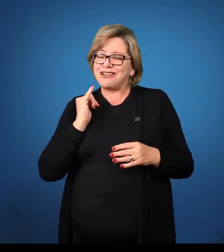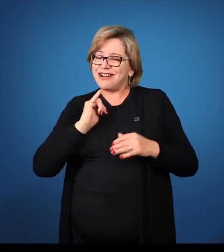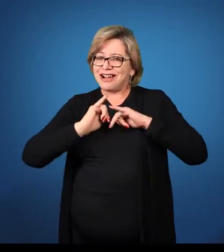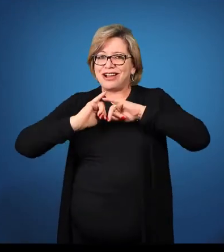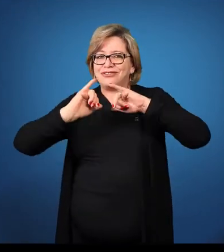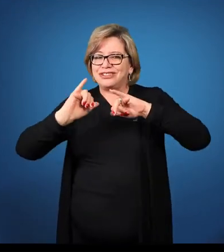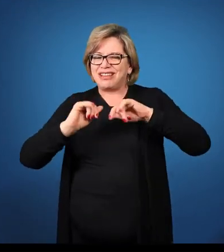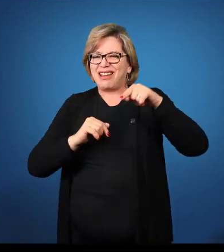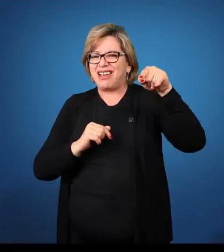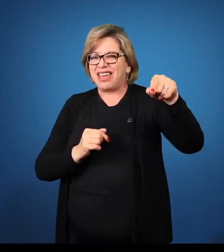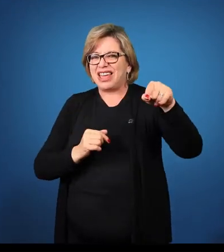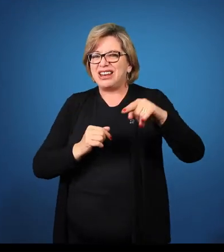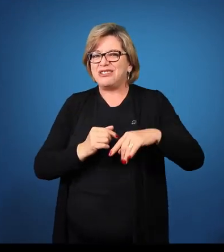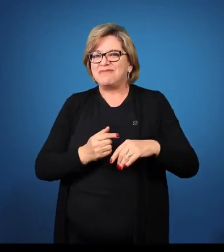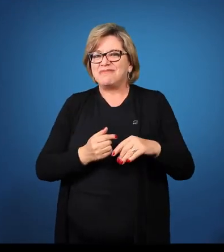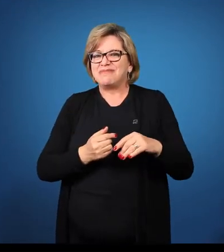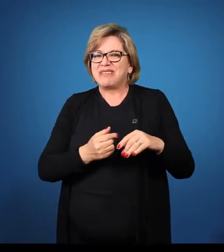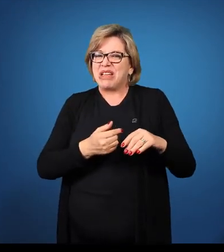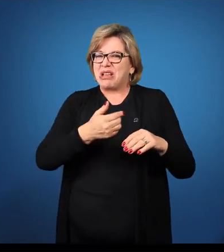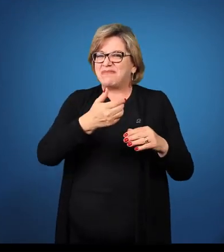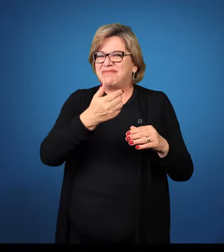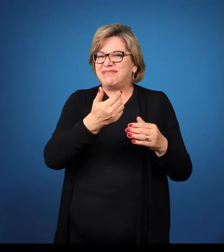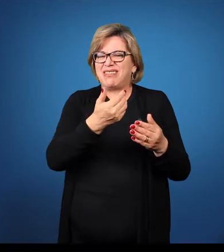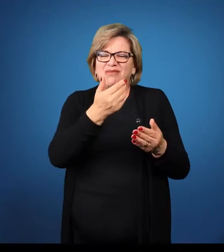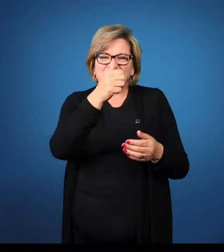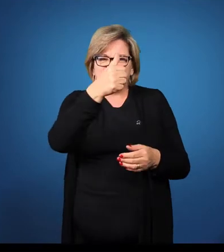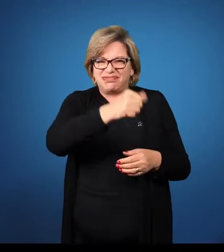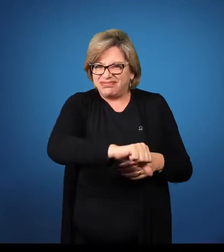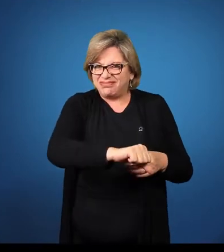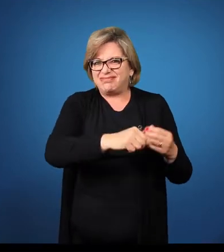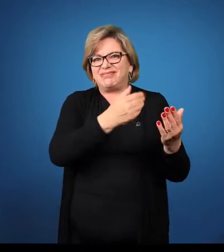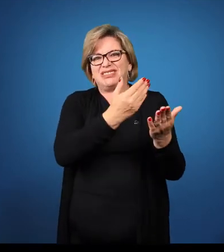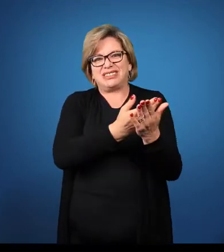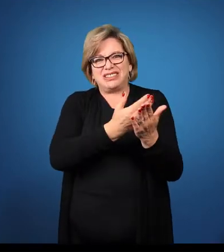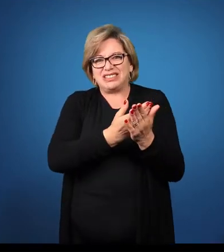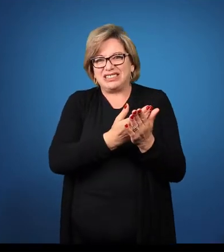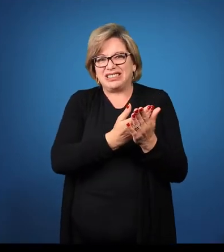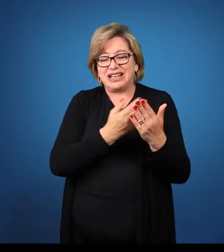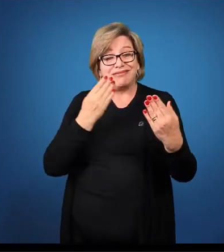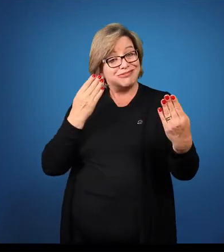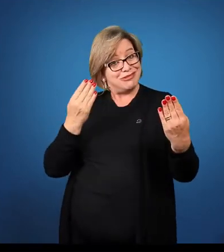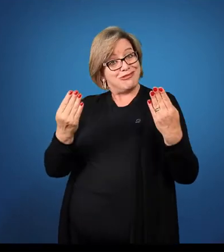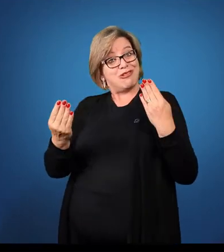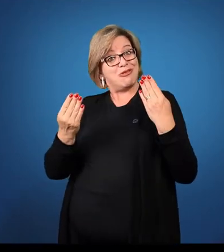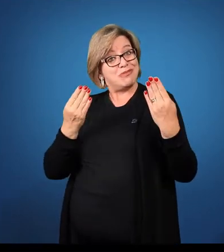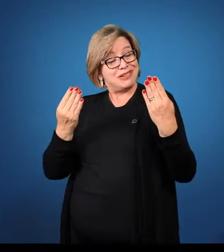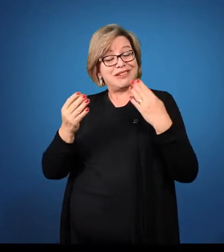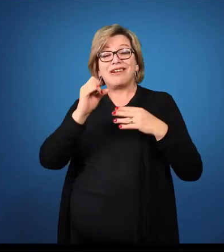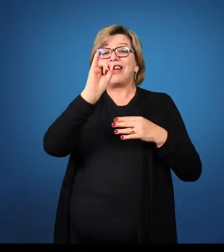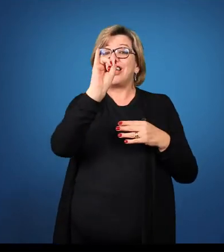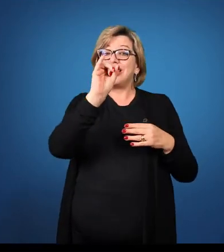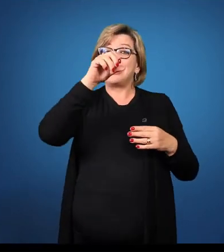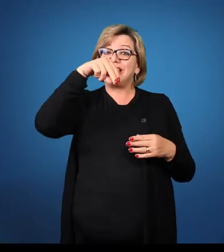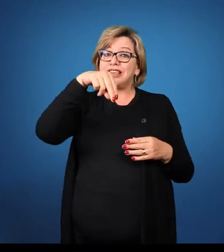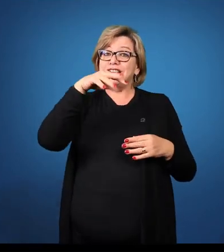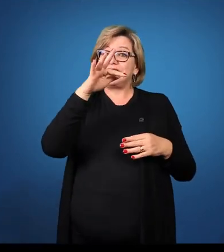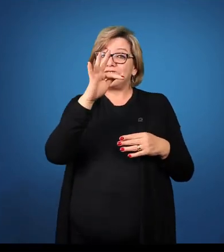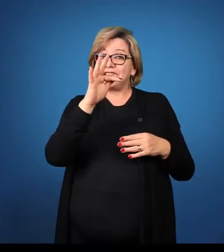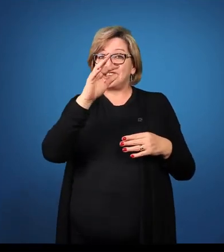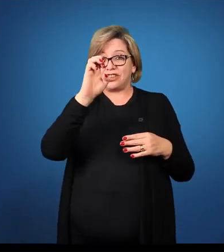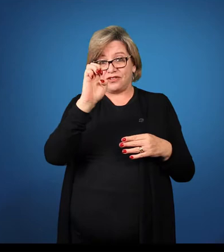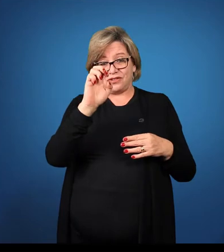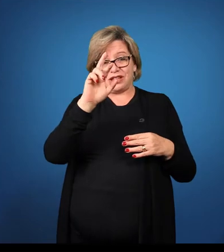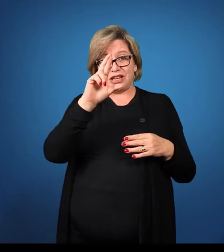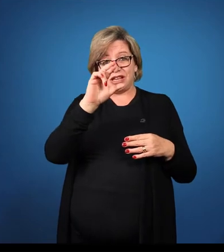é menos estudioso, eu tenho o comparativo de inferioridade.